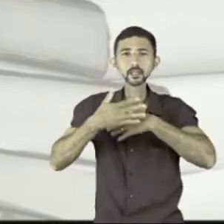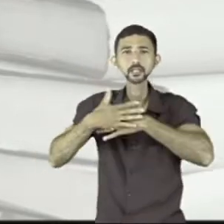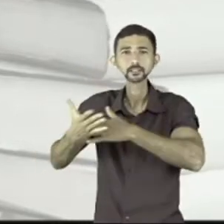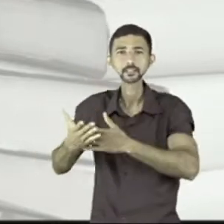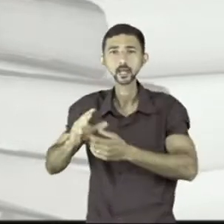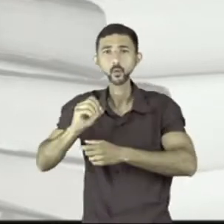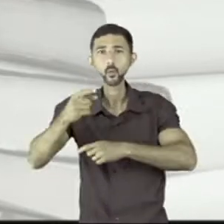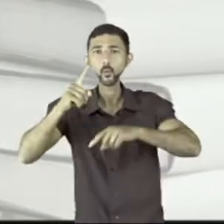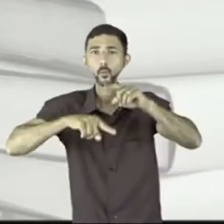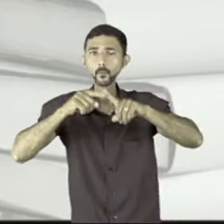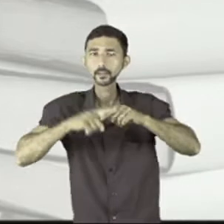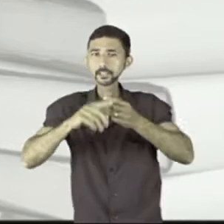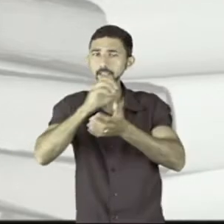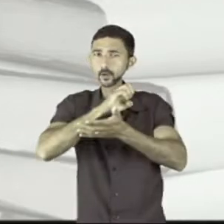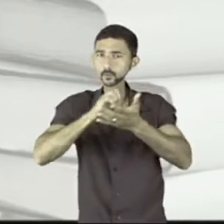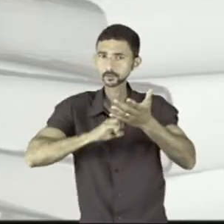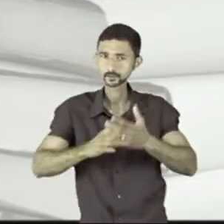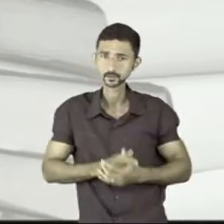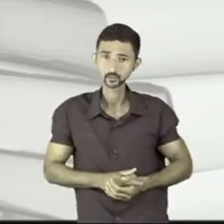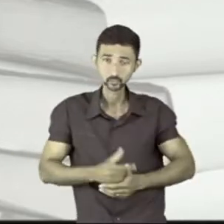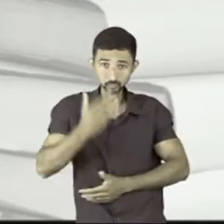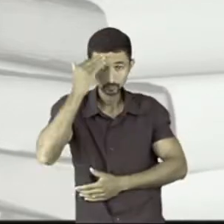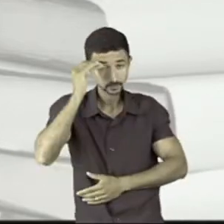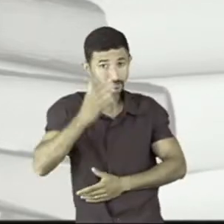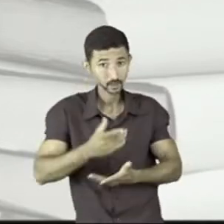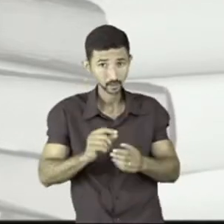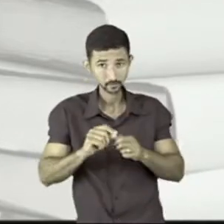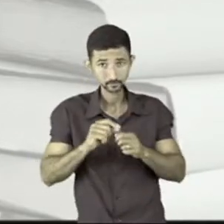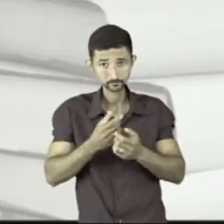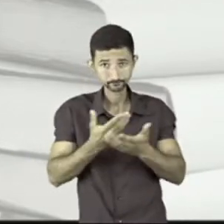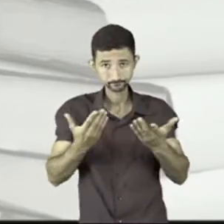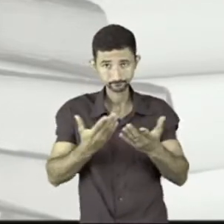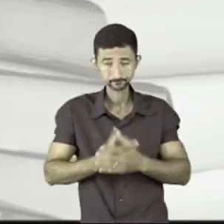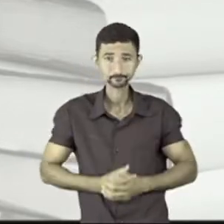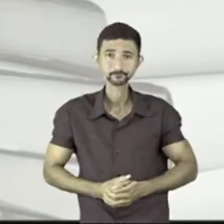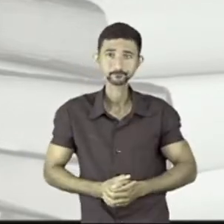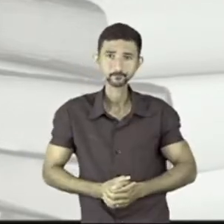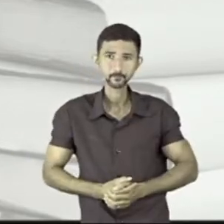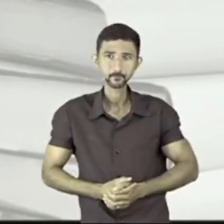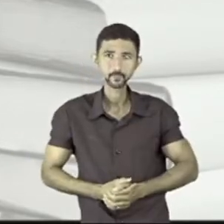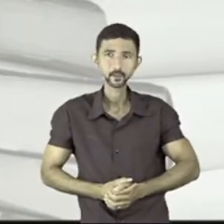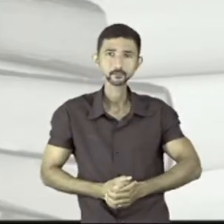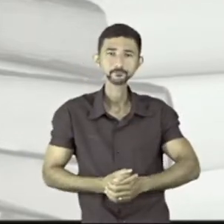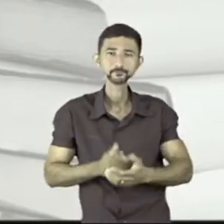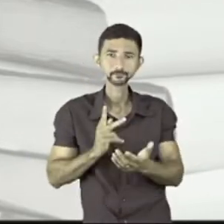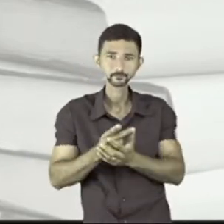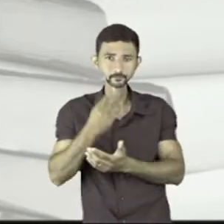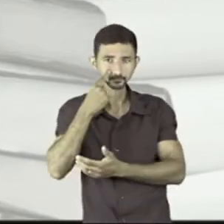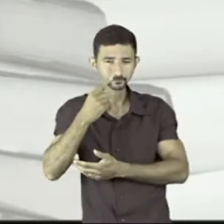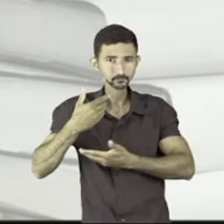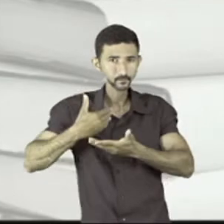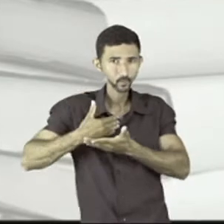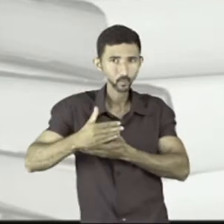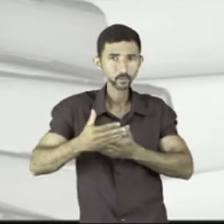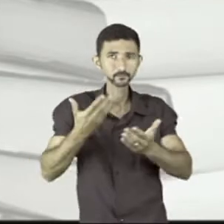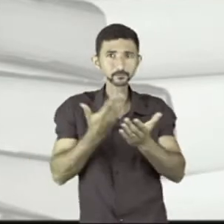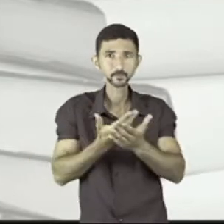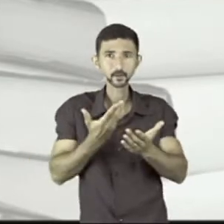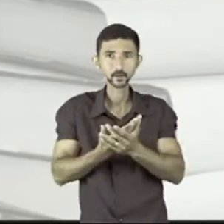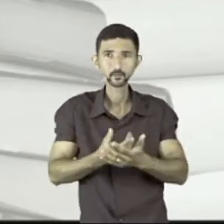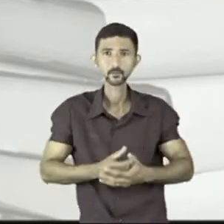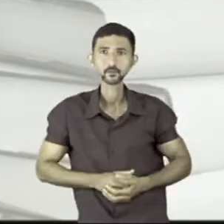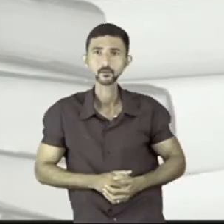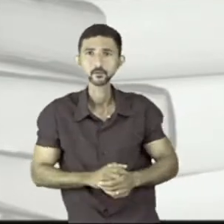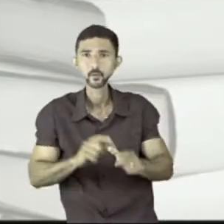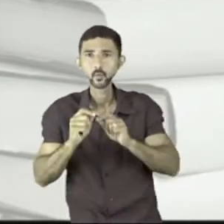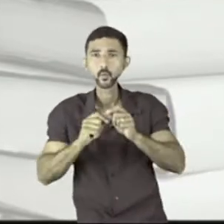quando vier no seu material de exercício, você já vai saber do que se trata. Continua olhando aí na sua tela que a gente vai começar a aula de hoje